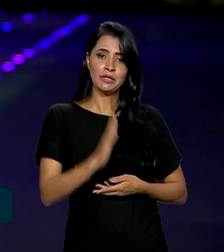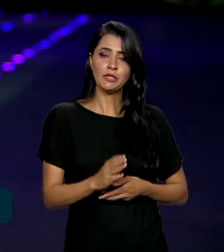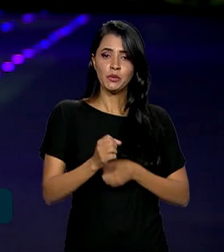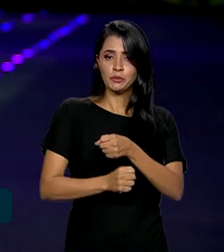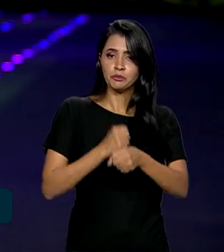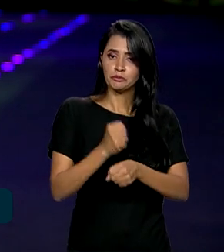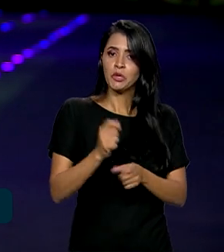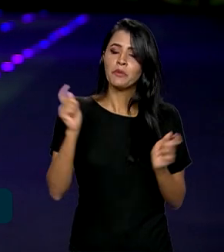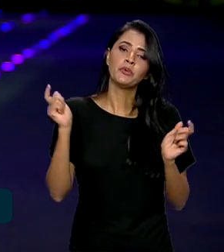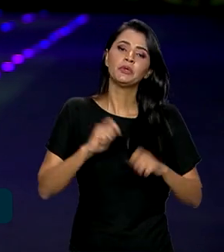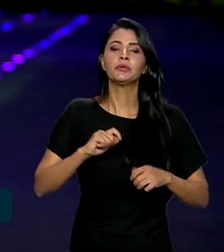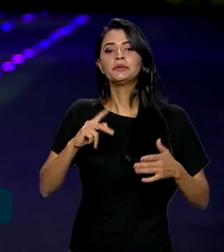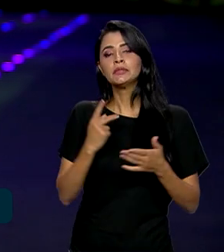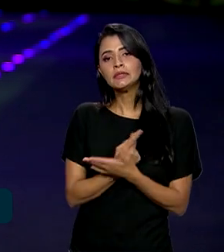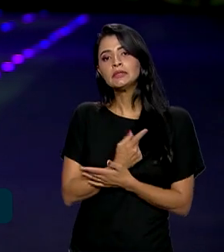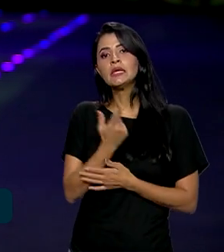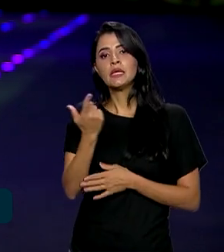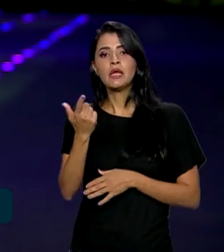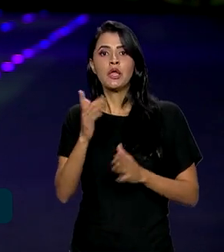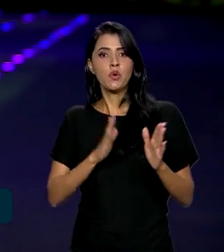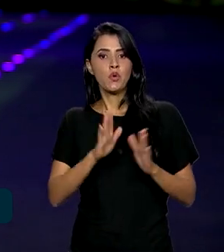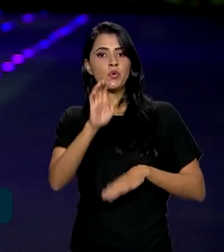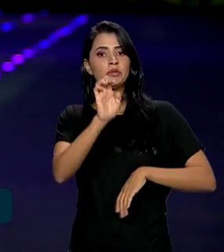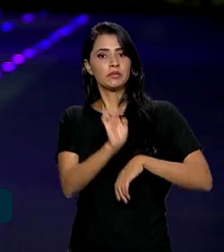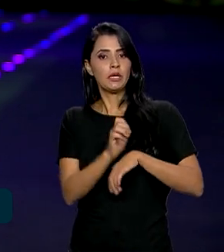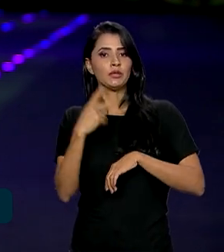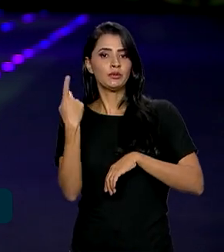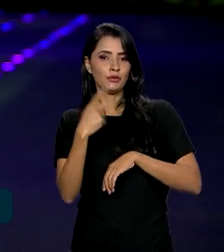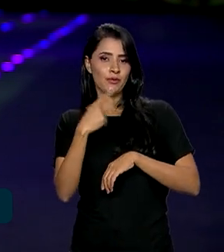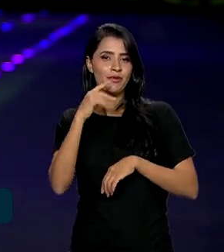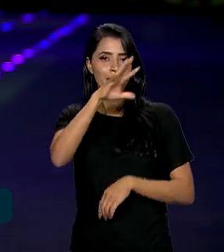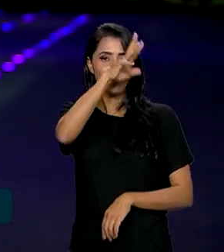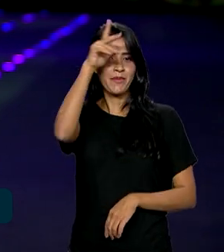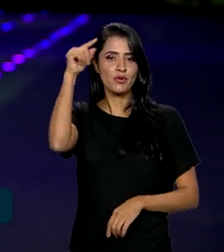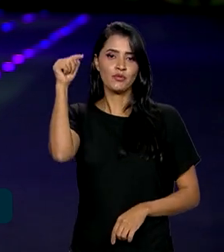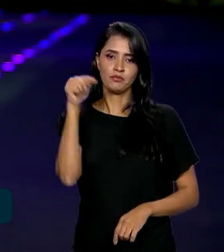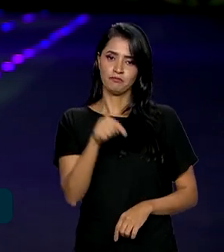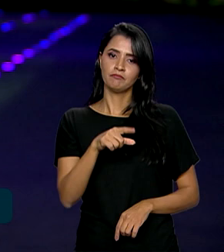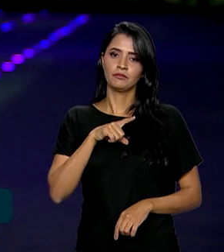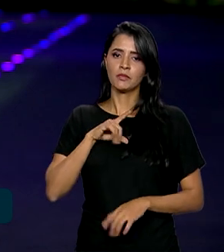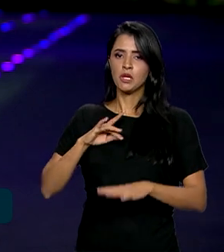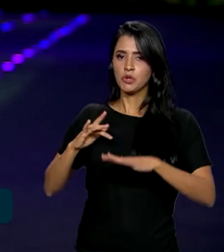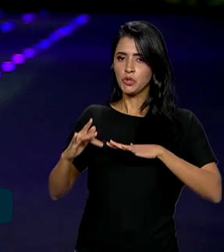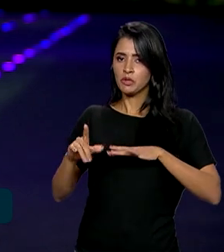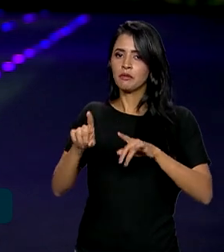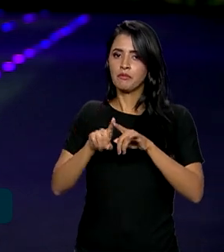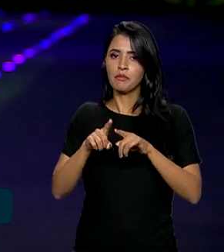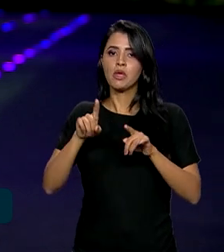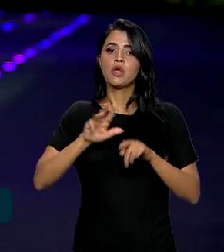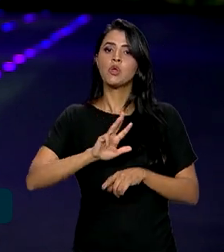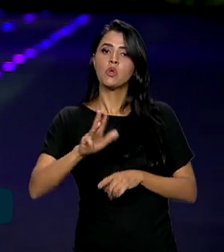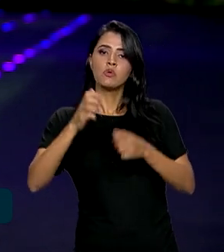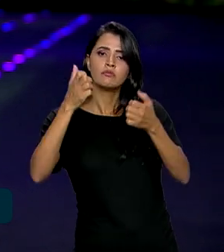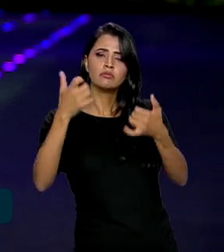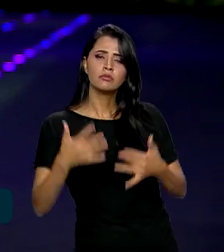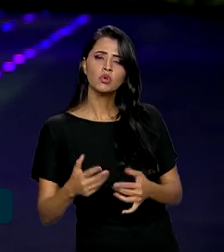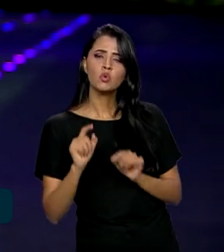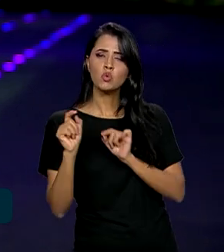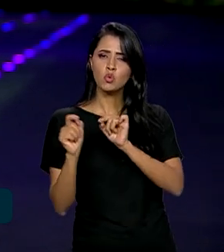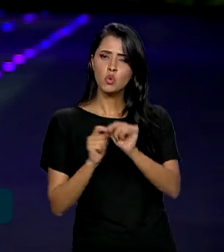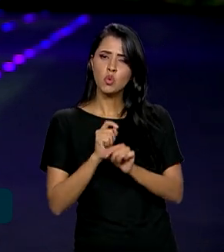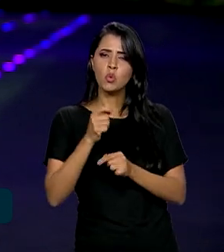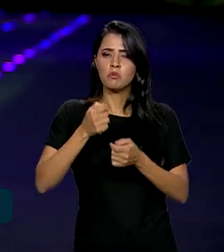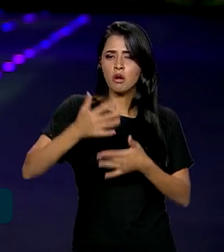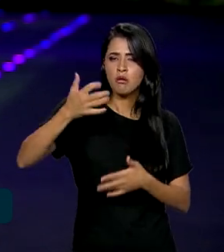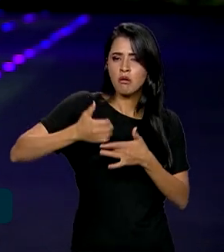poderia ocorrer em um estado da região amazônica. Pelas redes sociais, Lula escreveu que, além do combate